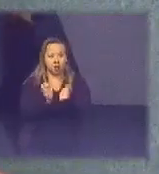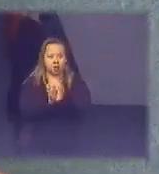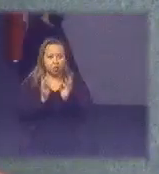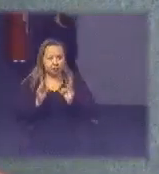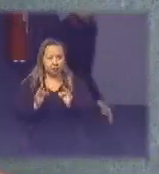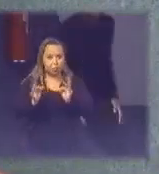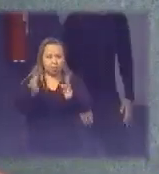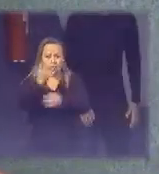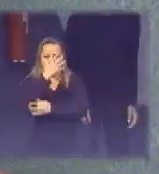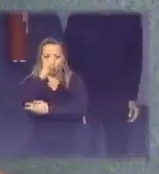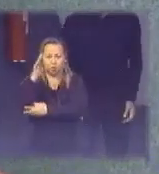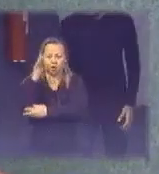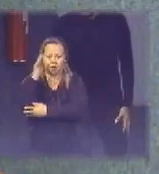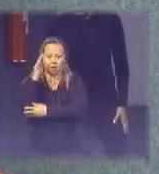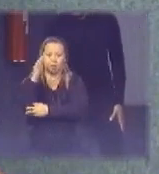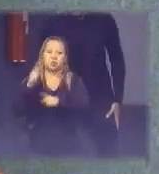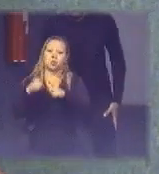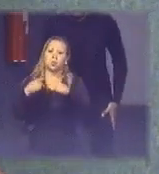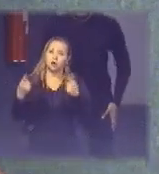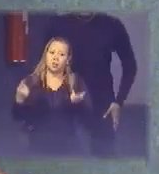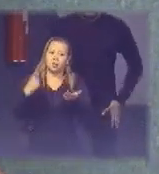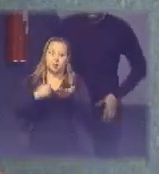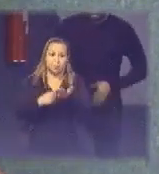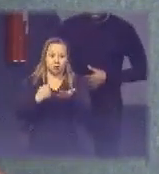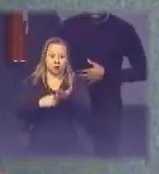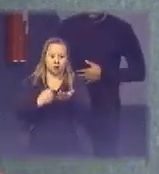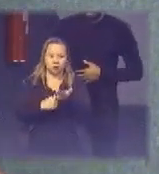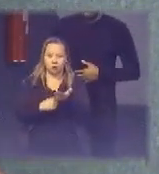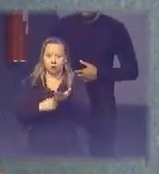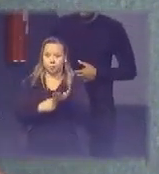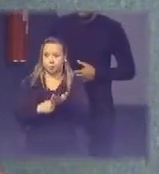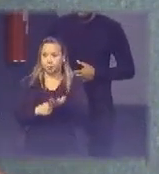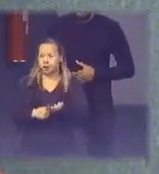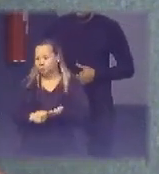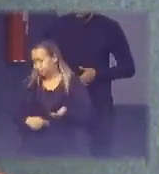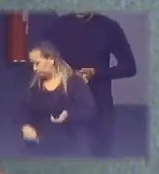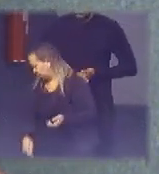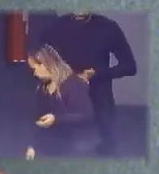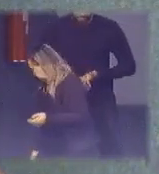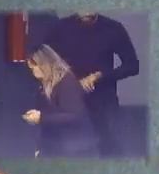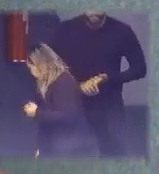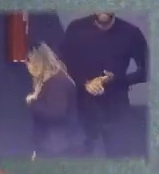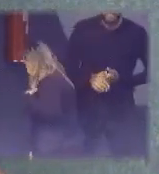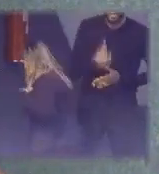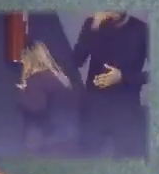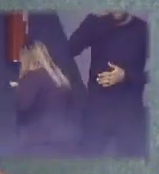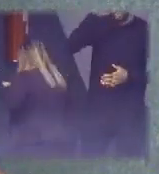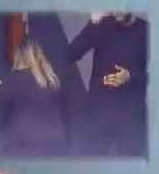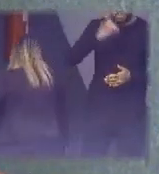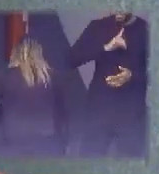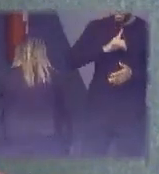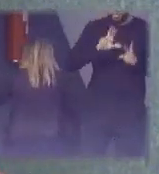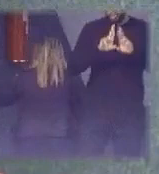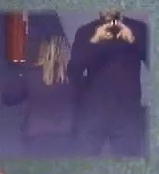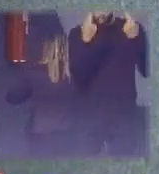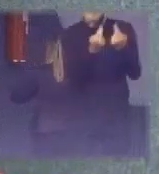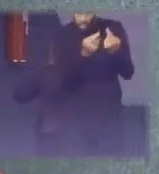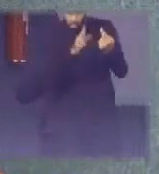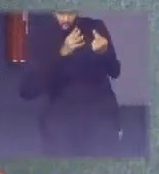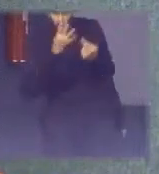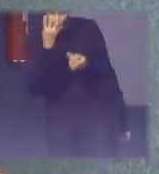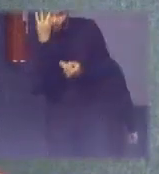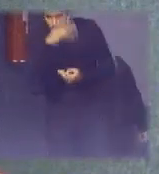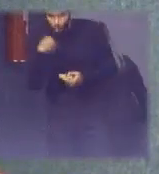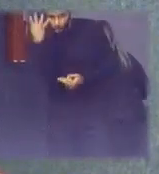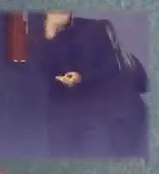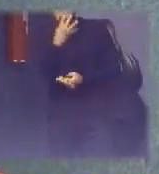mas o acordo não saiu ainda ontem nós tivemos uma reunião de quatro horas